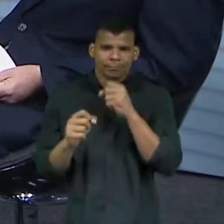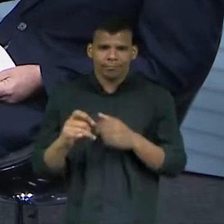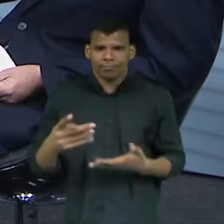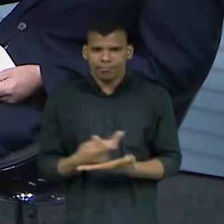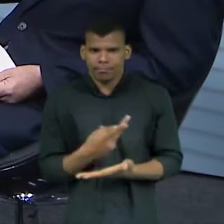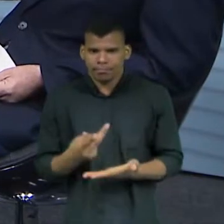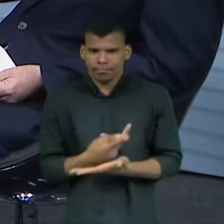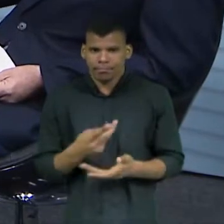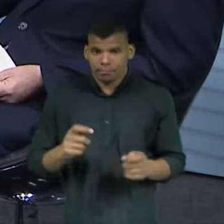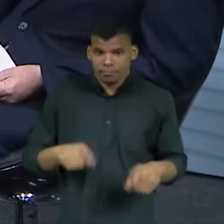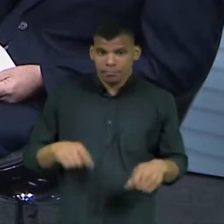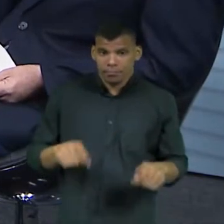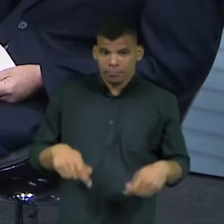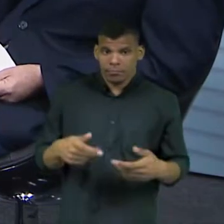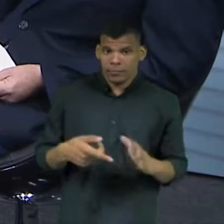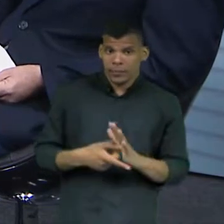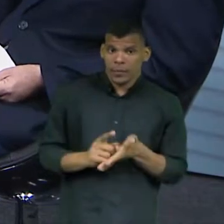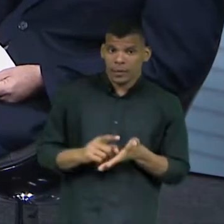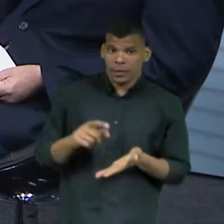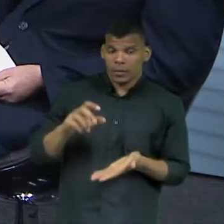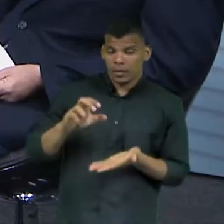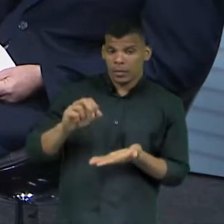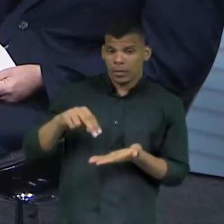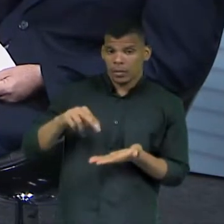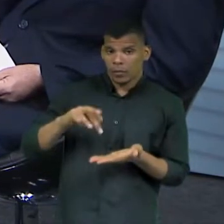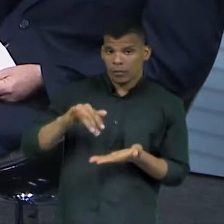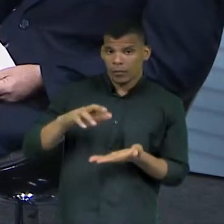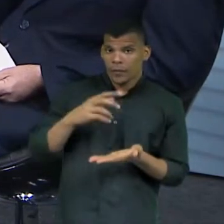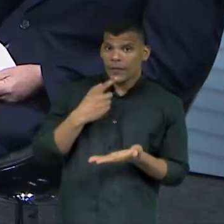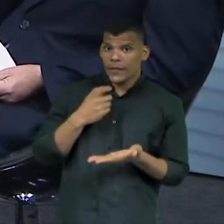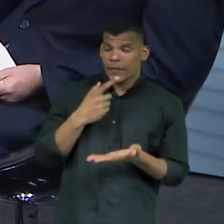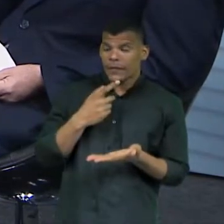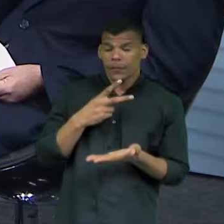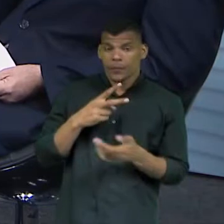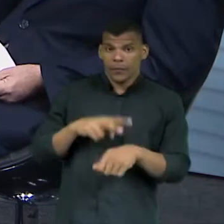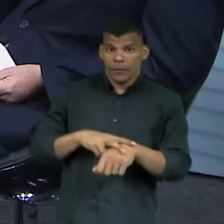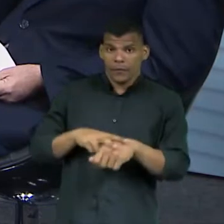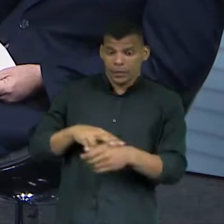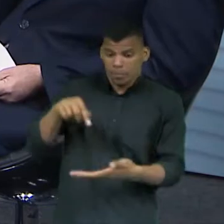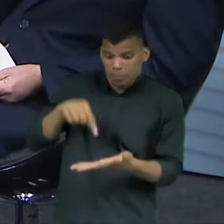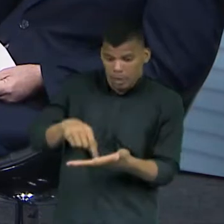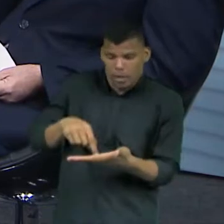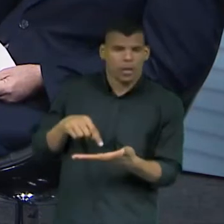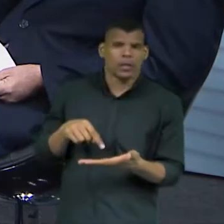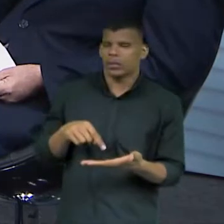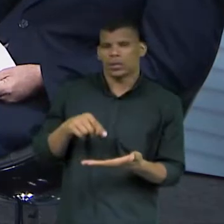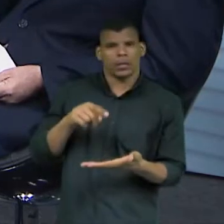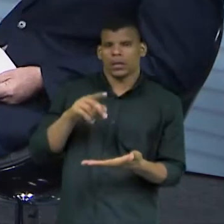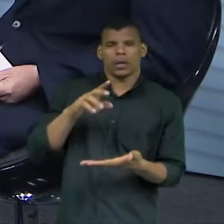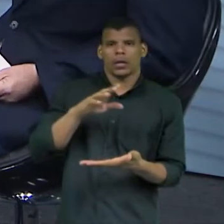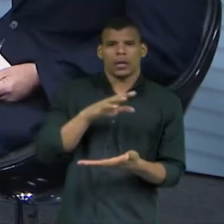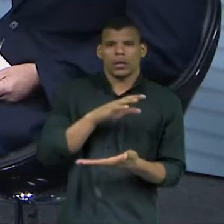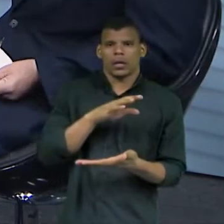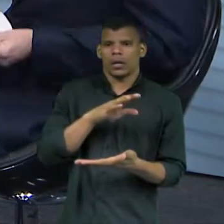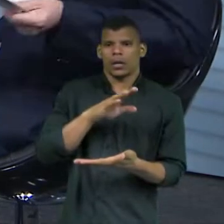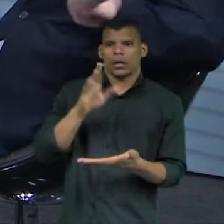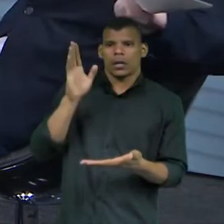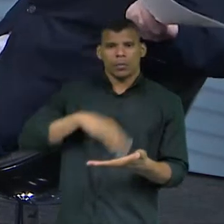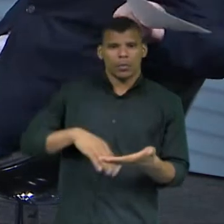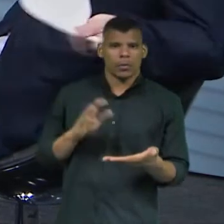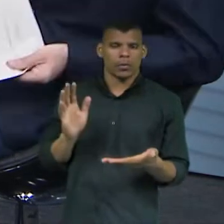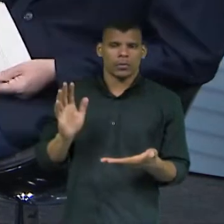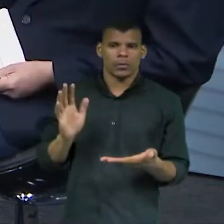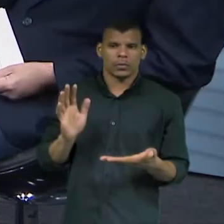corrige. Tecla amarela. Antes de confirmar. Antes de confirmar. Depois que confirmou, clicou no verde, já finalizou ali a sua votação. Ih, votei errado. Aí,